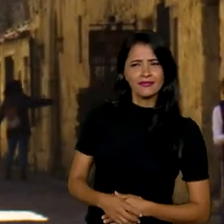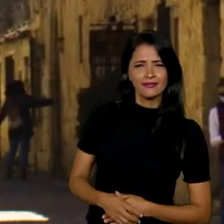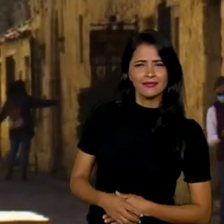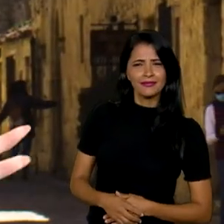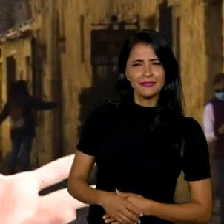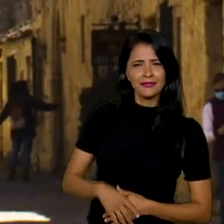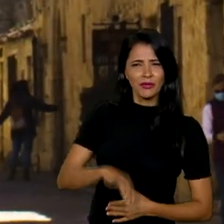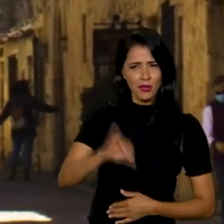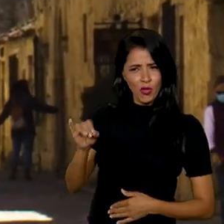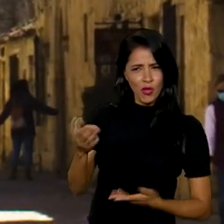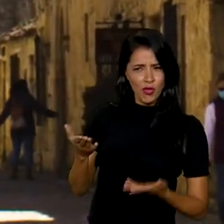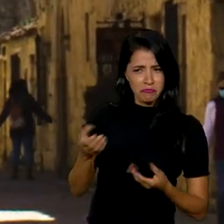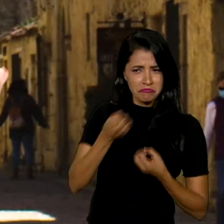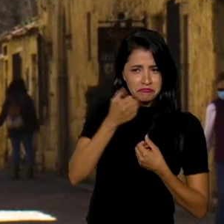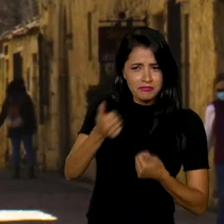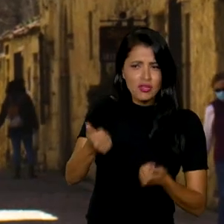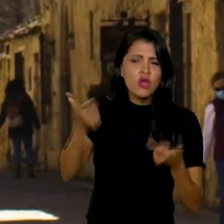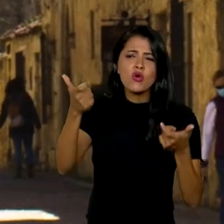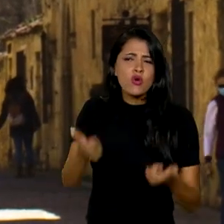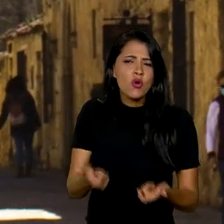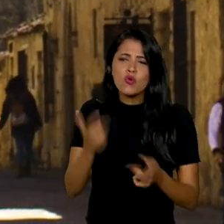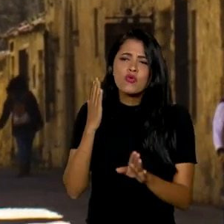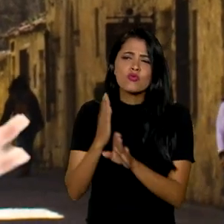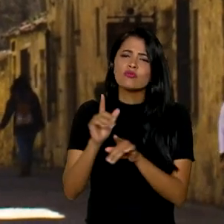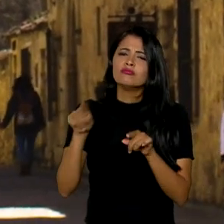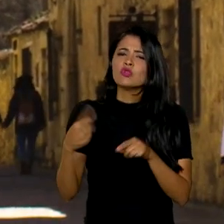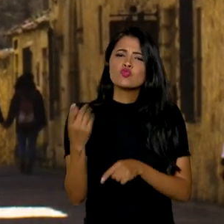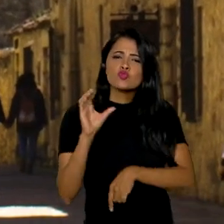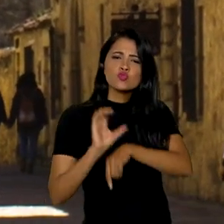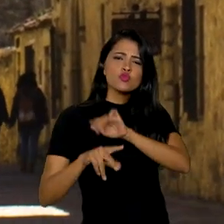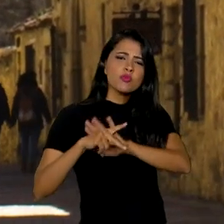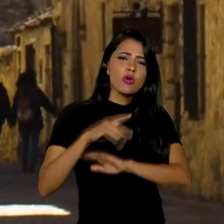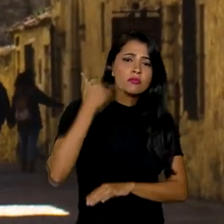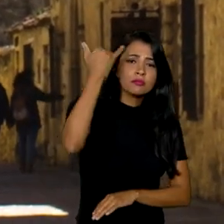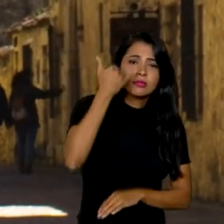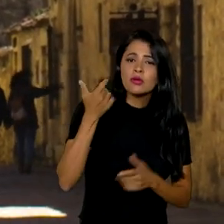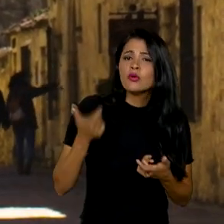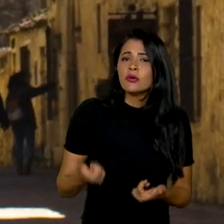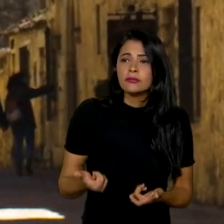Olá, como estás? Donde posso encontrar o curso de espanhol?